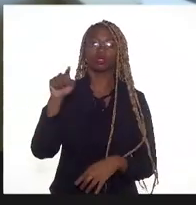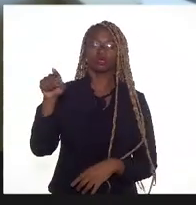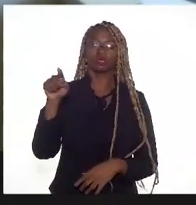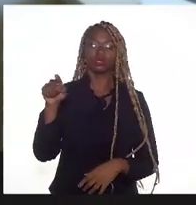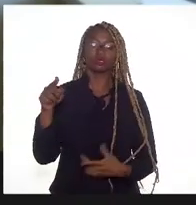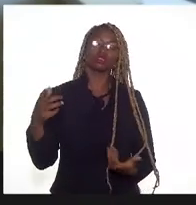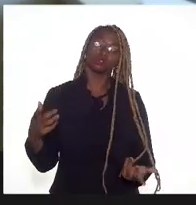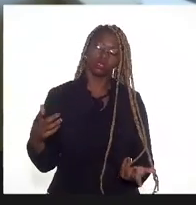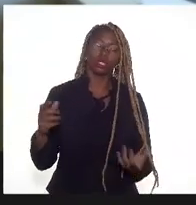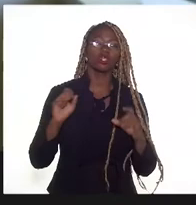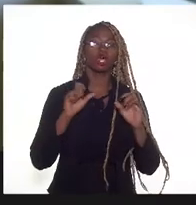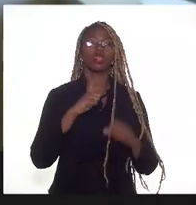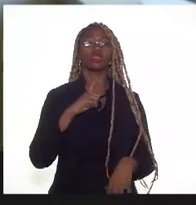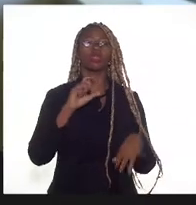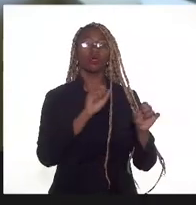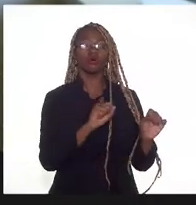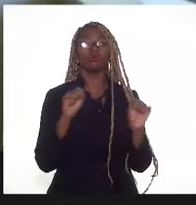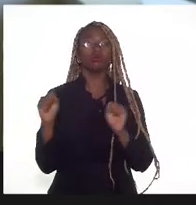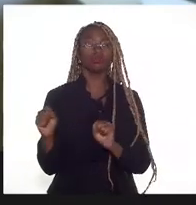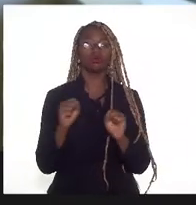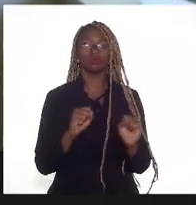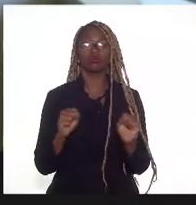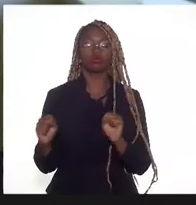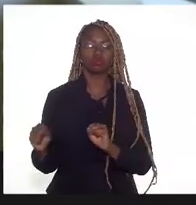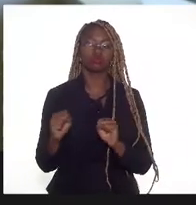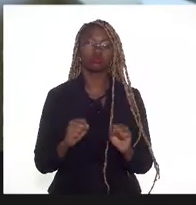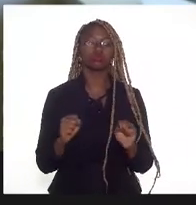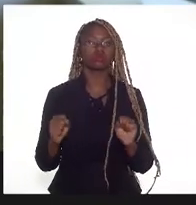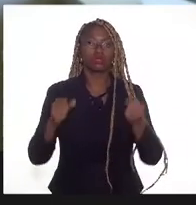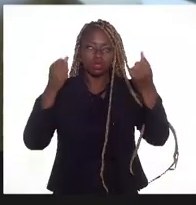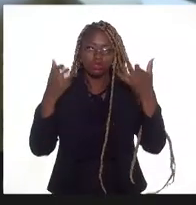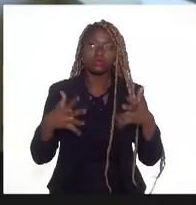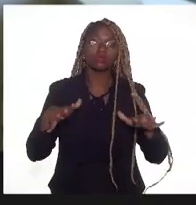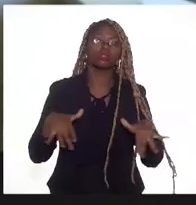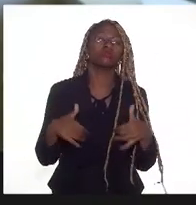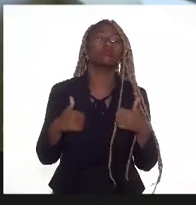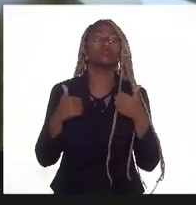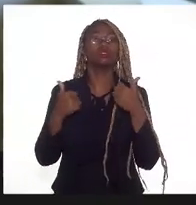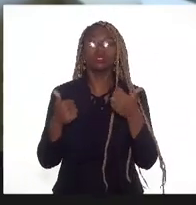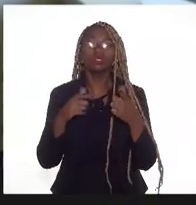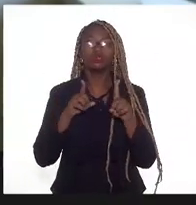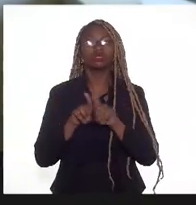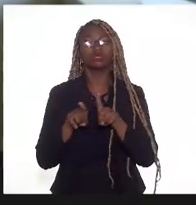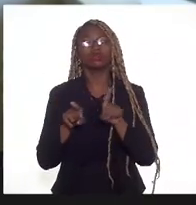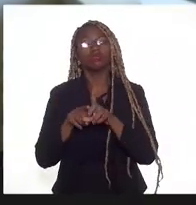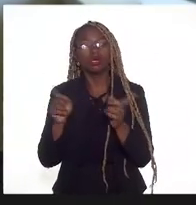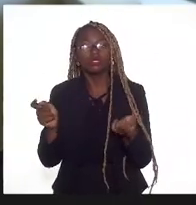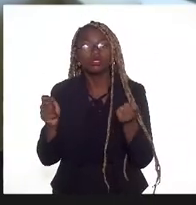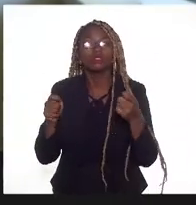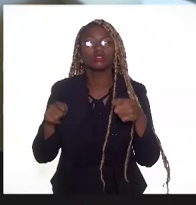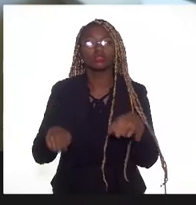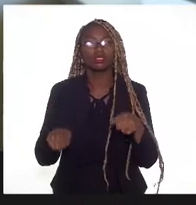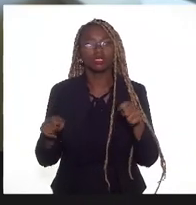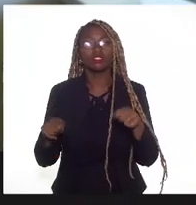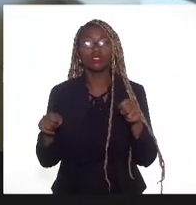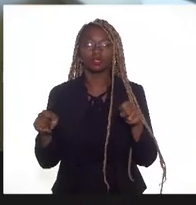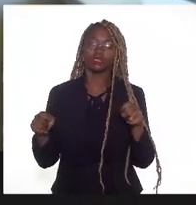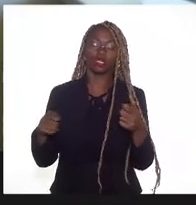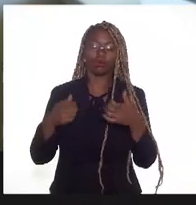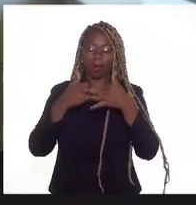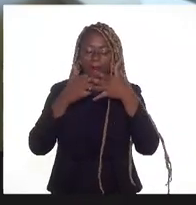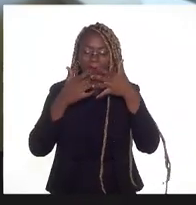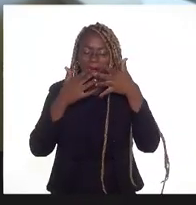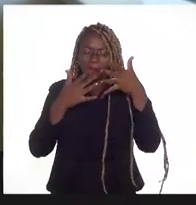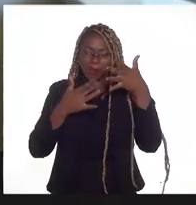que tem o poder fiscalizatório e, por via de consequência, tem condições de dar explicações